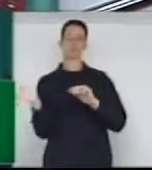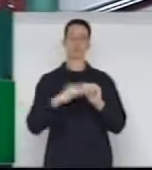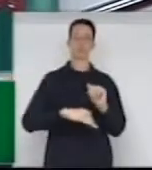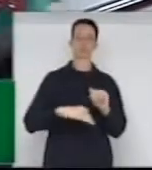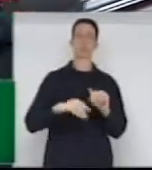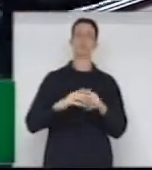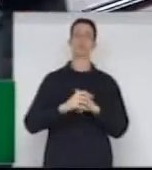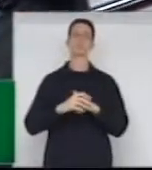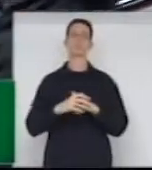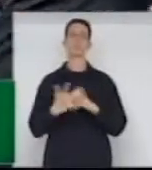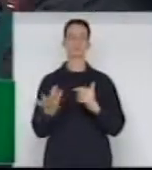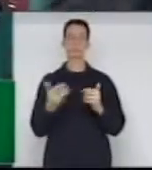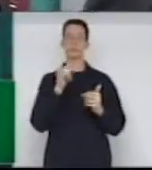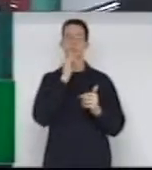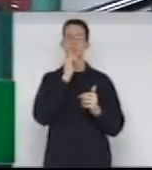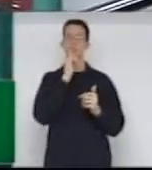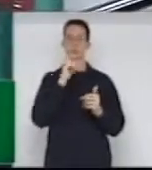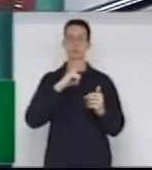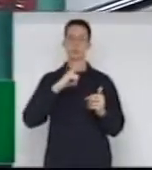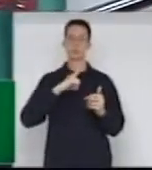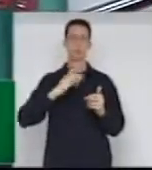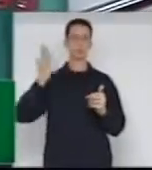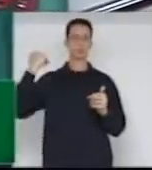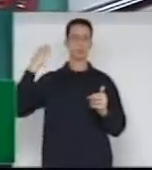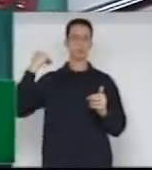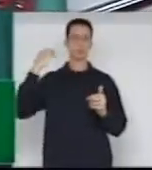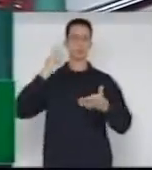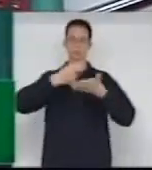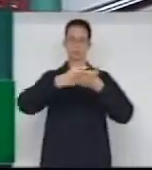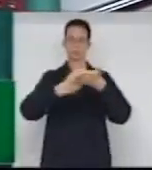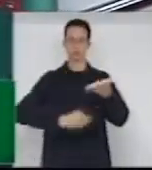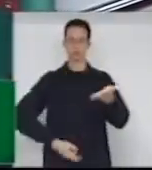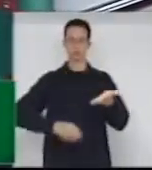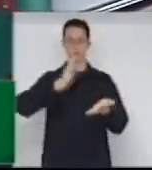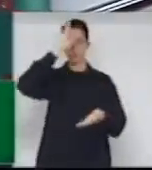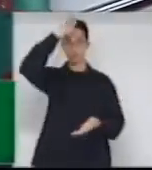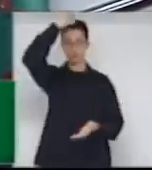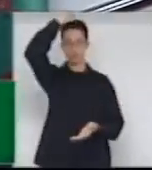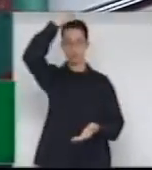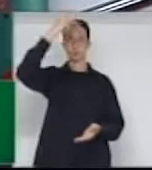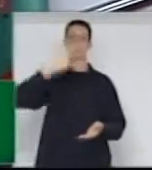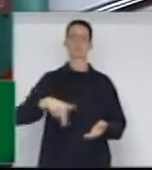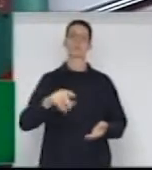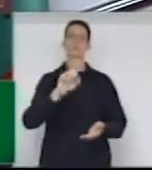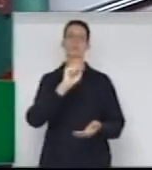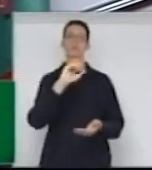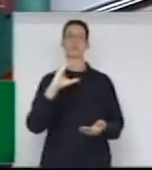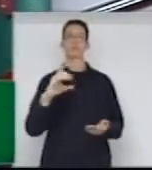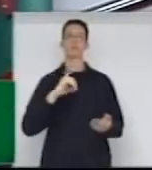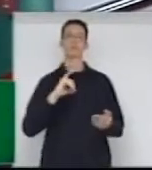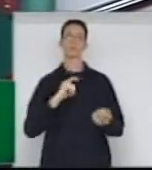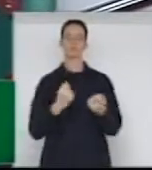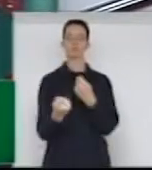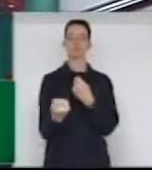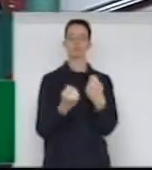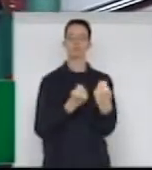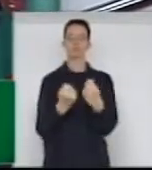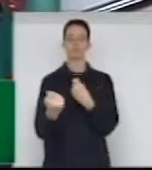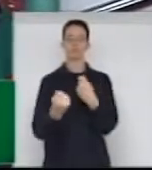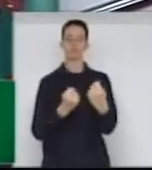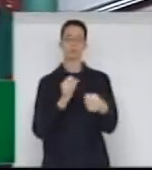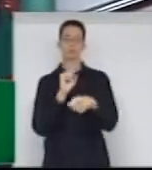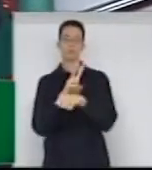podemos citar o último concurso dos bombeiros do Estado de Santa Catarina, que remanejou as vagas que não foram